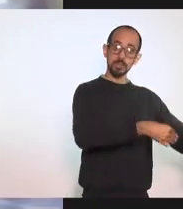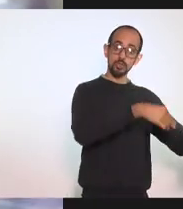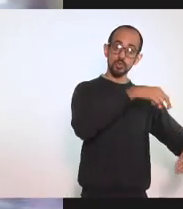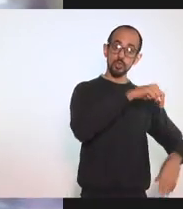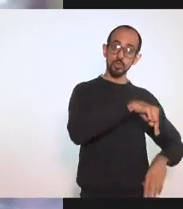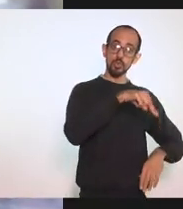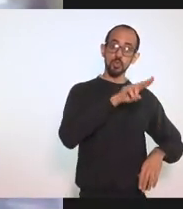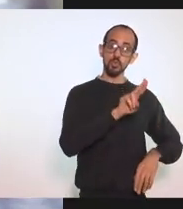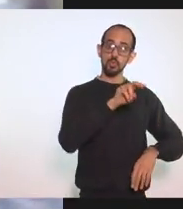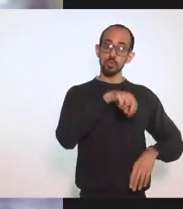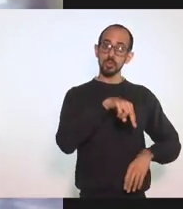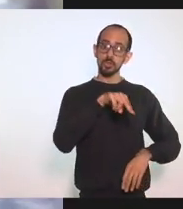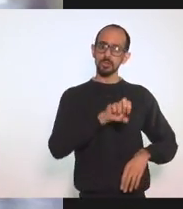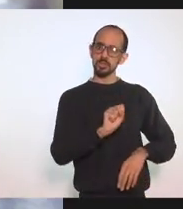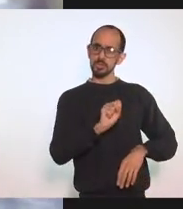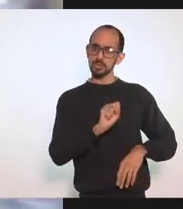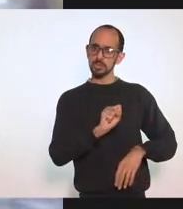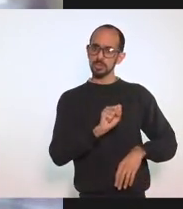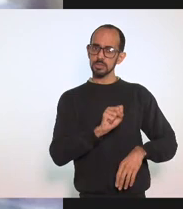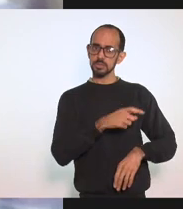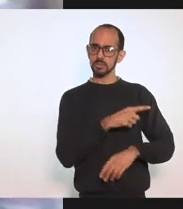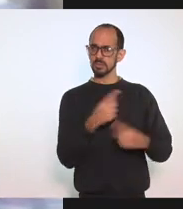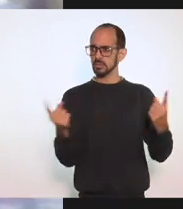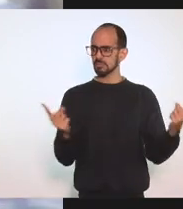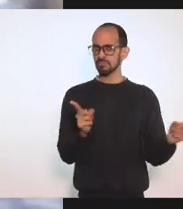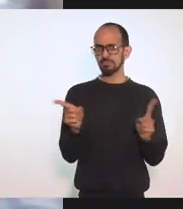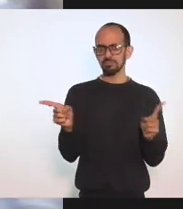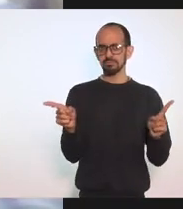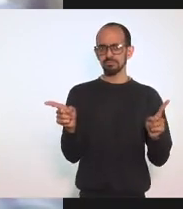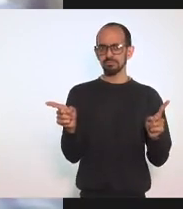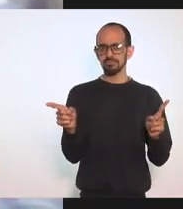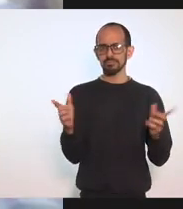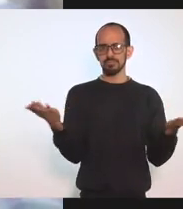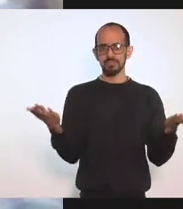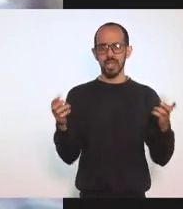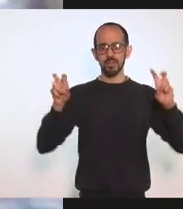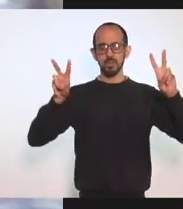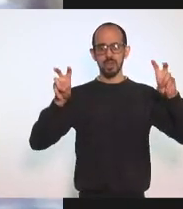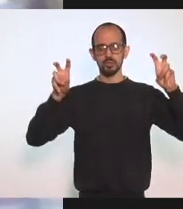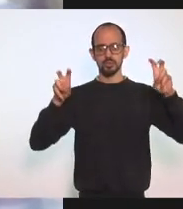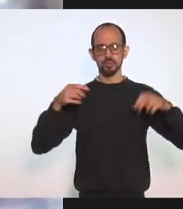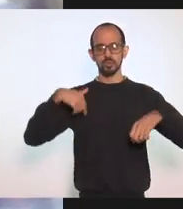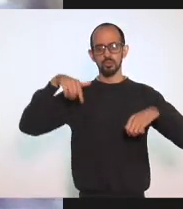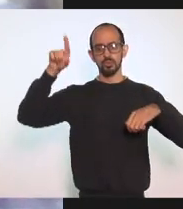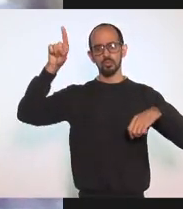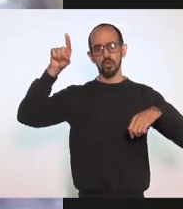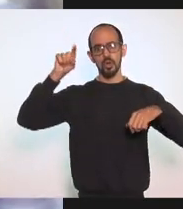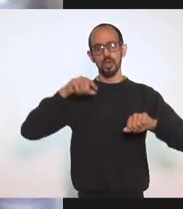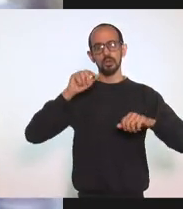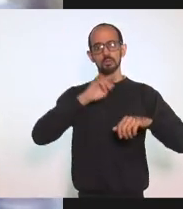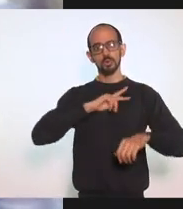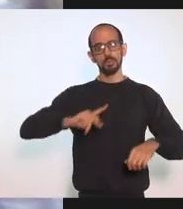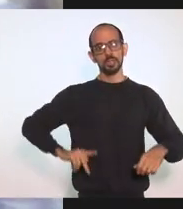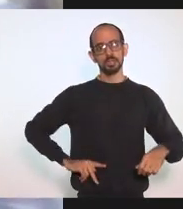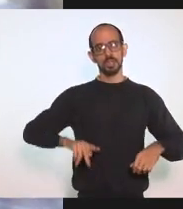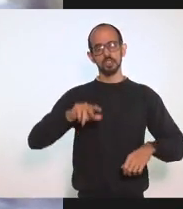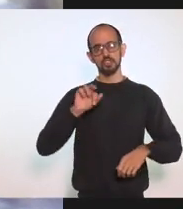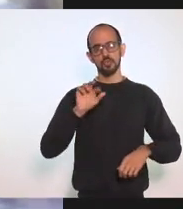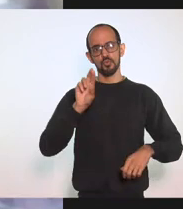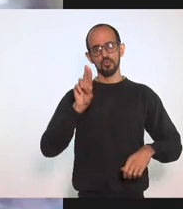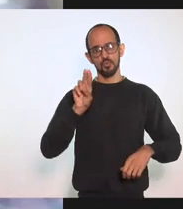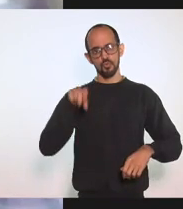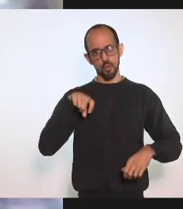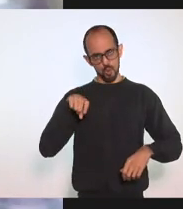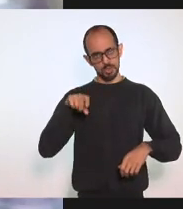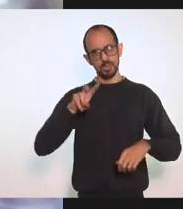Que tinha Liberado Os clubes Ora O assunto Então Foi parar Na mão Do presidente Fux Que vai ter